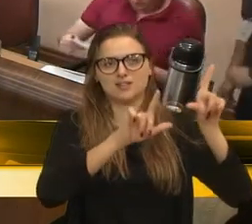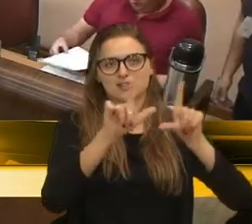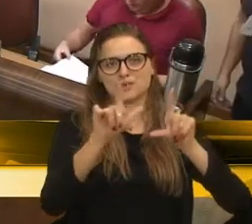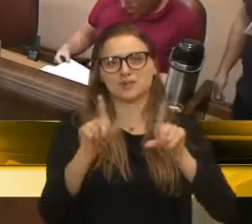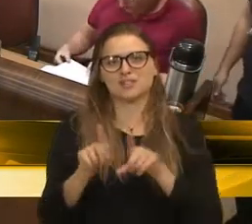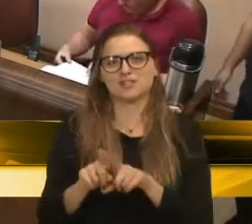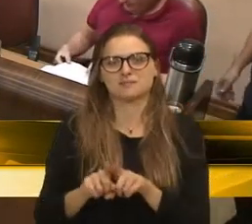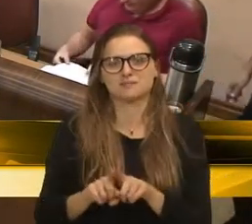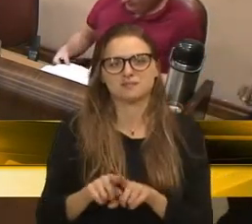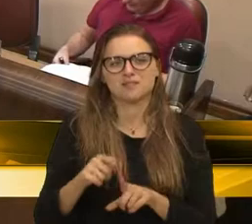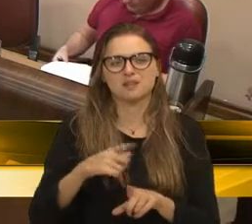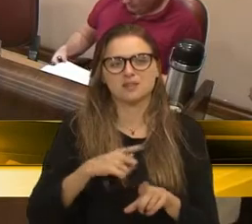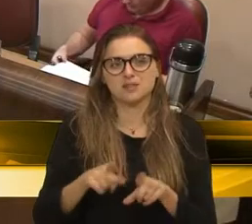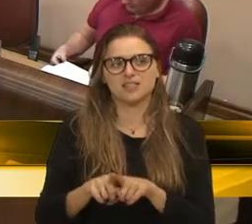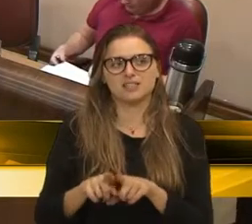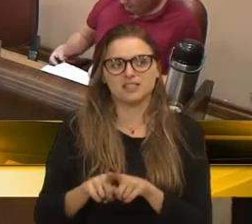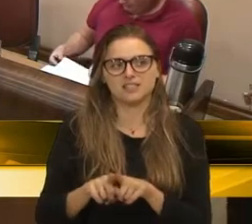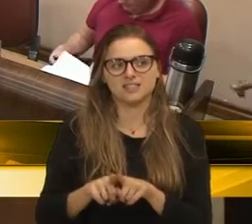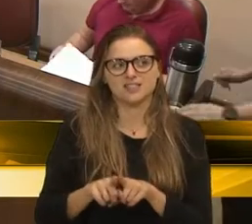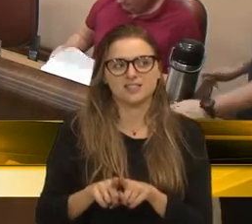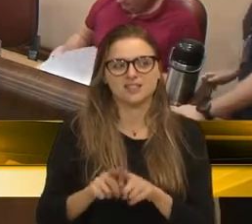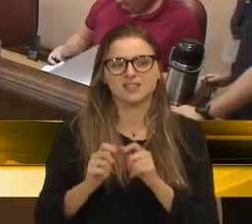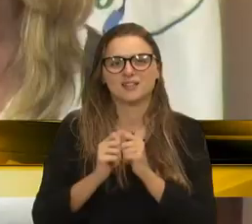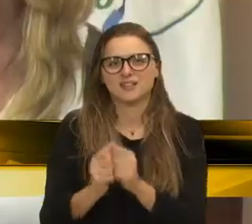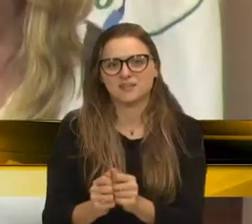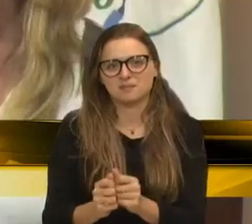irmão do meu cunhado.